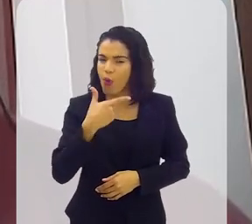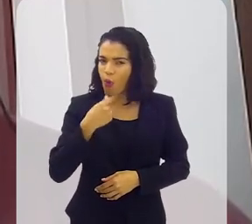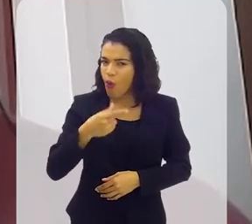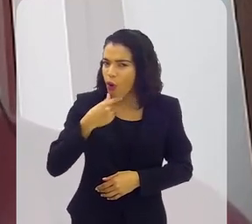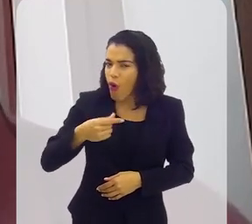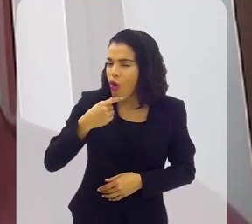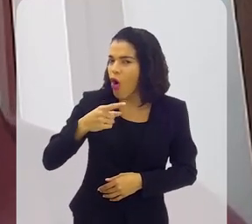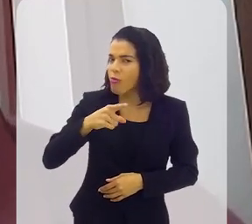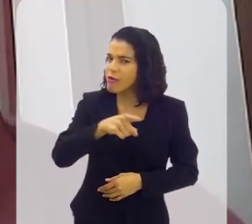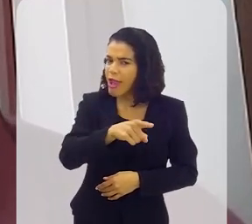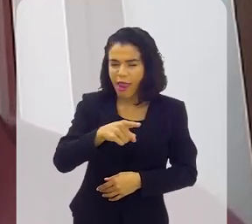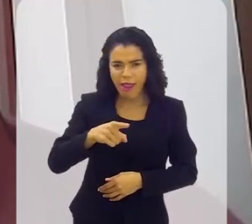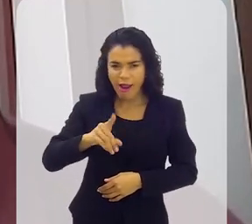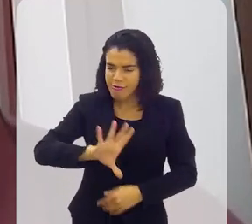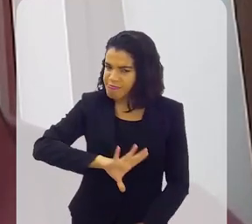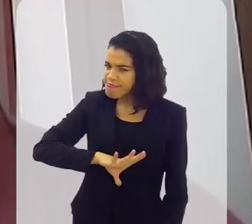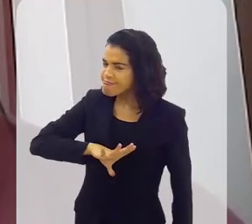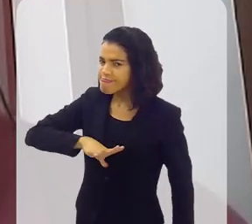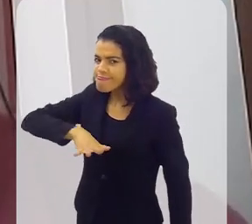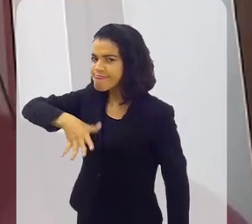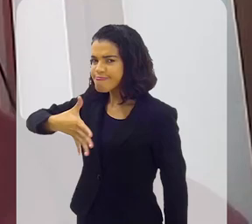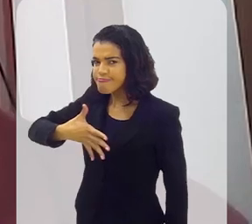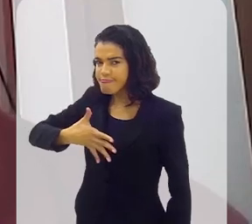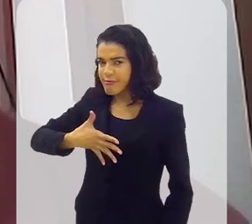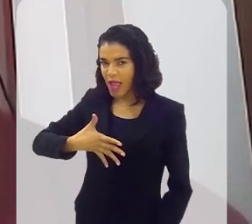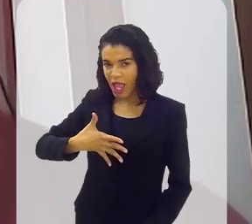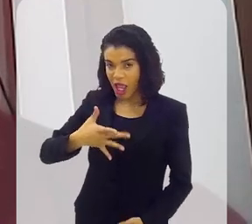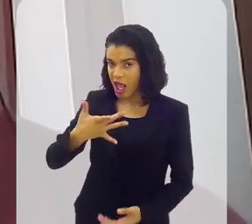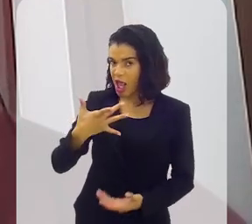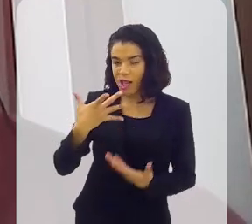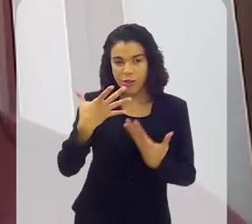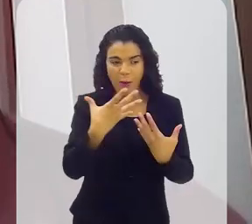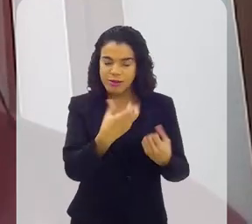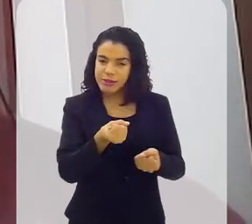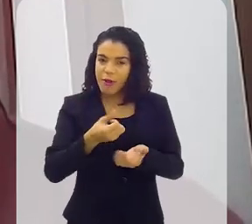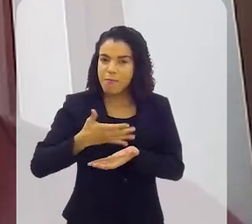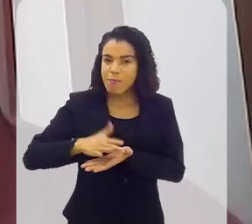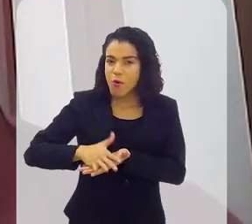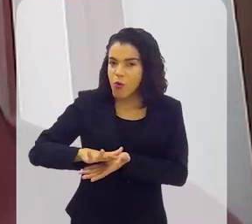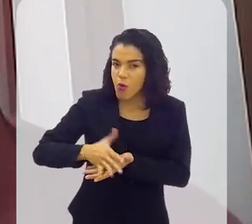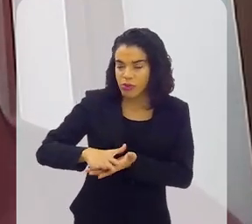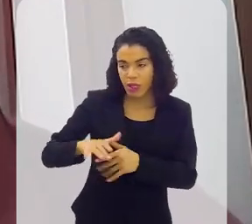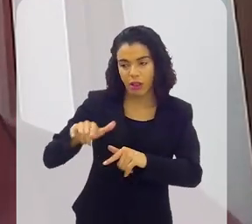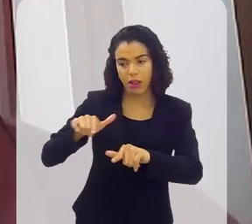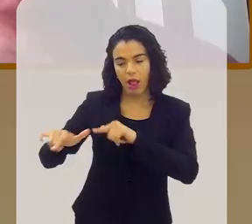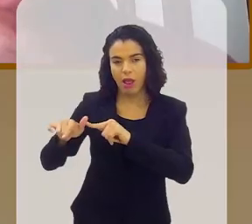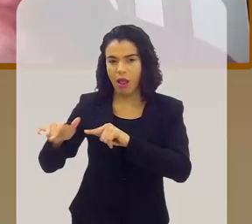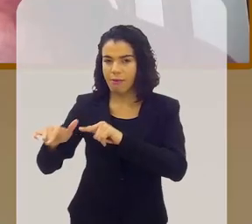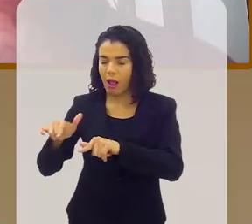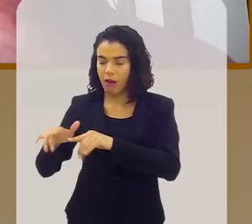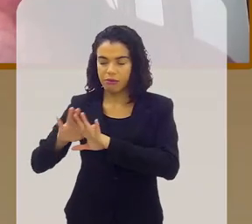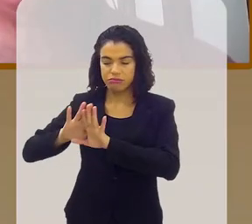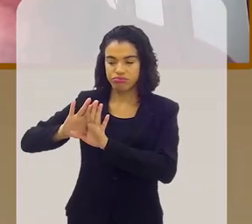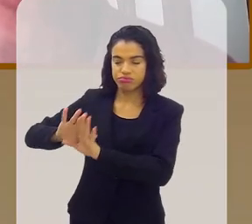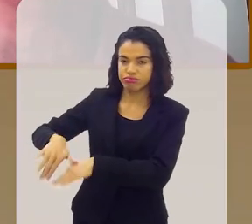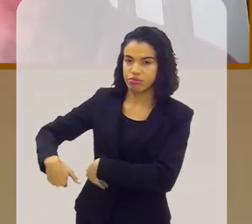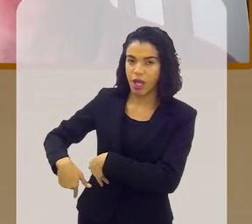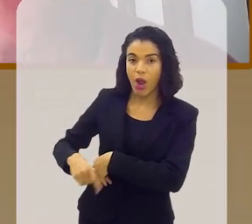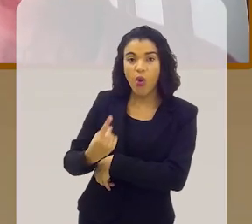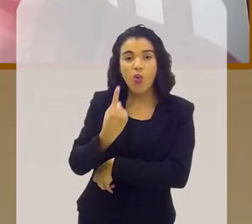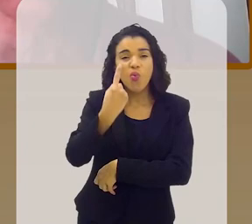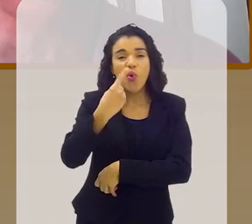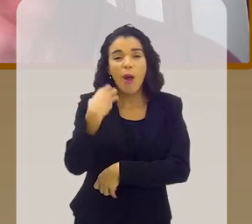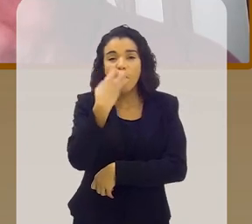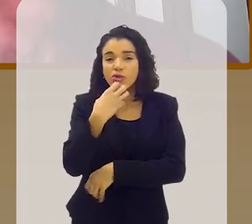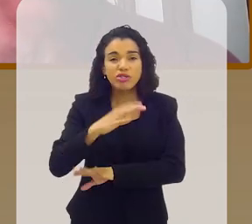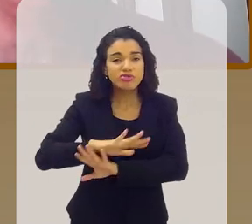um cara muito destemido, né? Ele não tocava música de trabalho. Também odeio música de trabalho, porque tem disco que você conhece só por uma